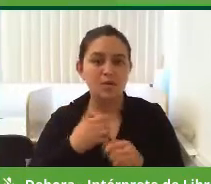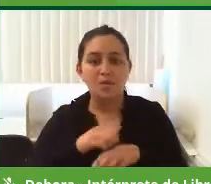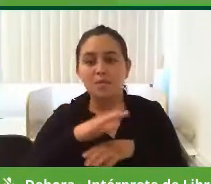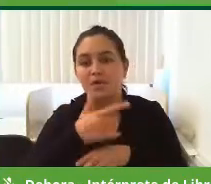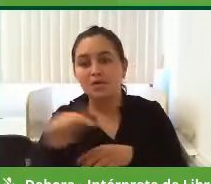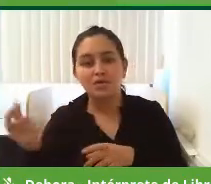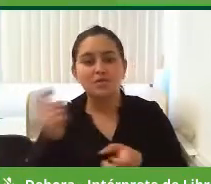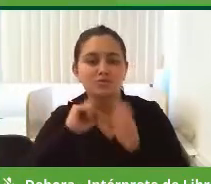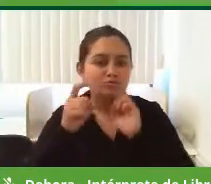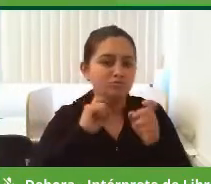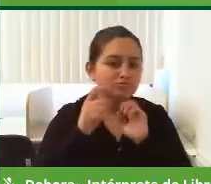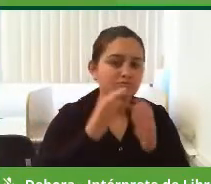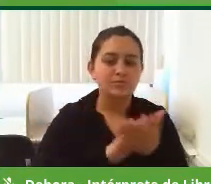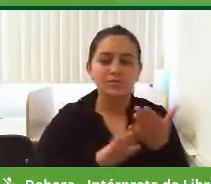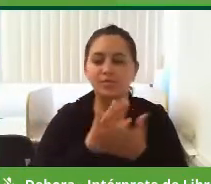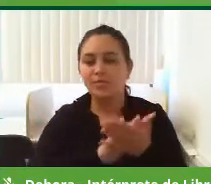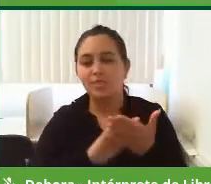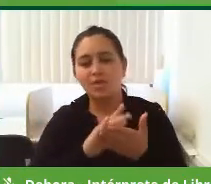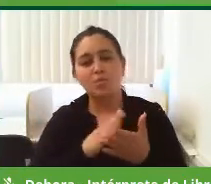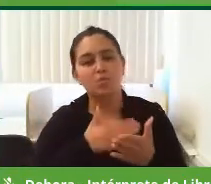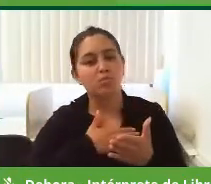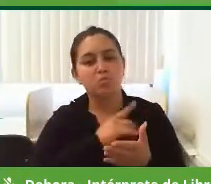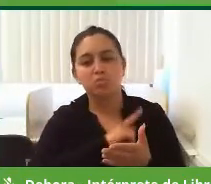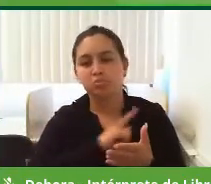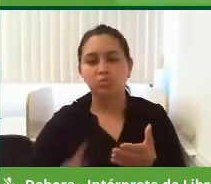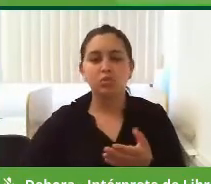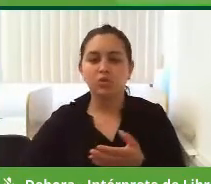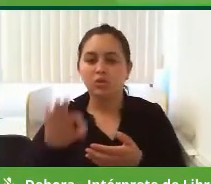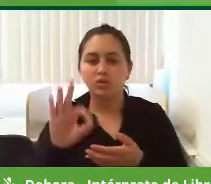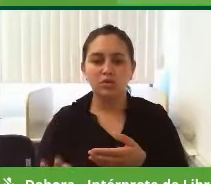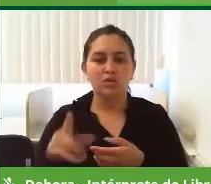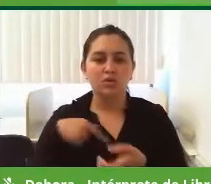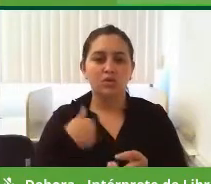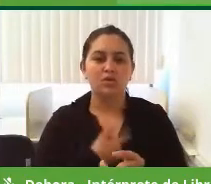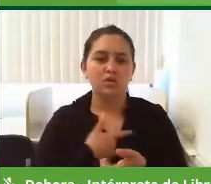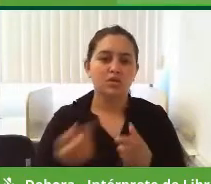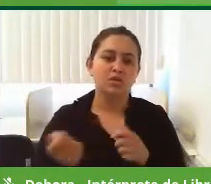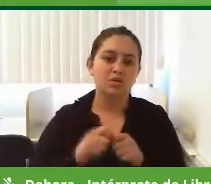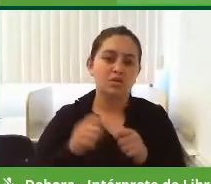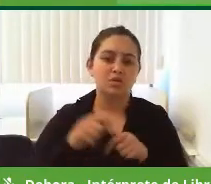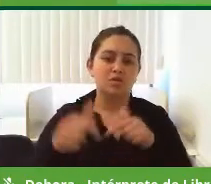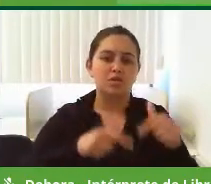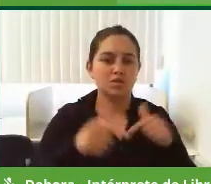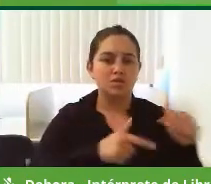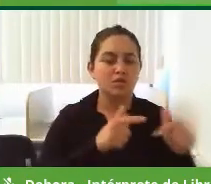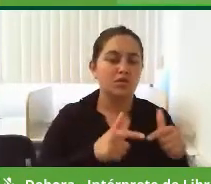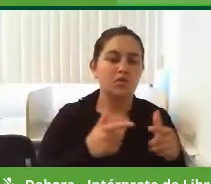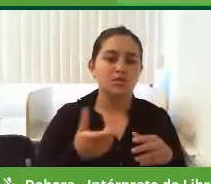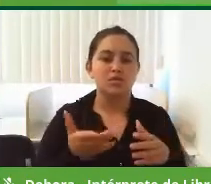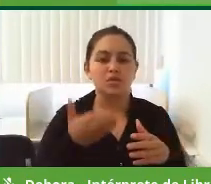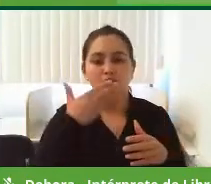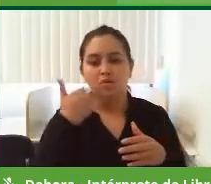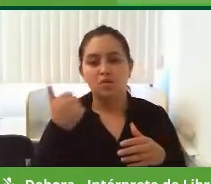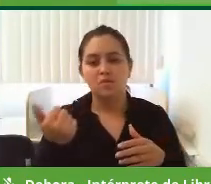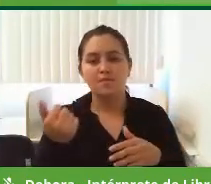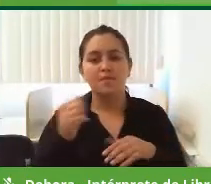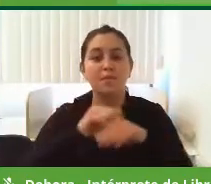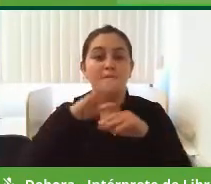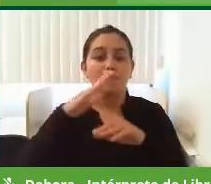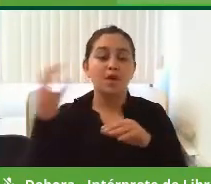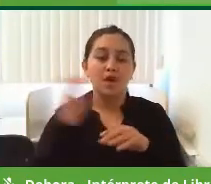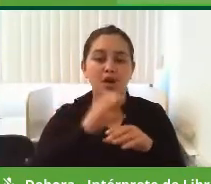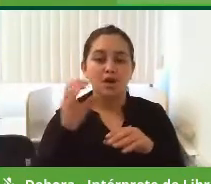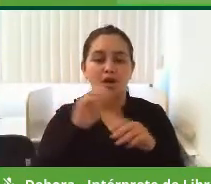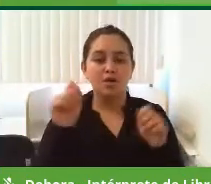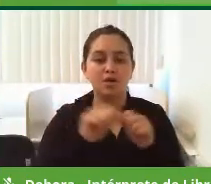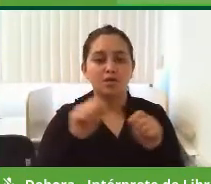dúvida que no meu governo eu tenho certeza que nós vamos trabalhar na perspectiva de mais urgentemente